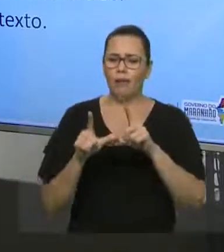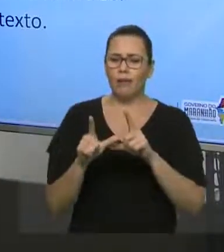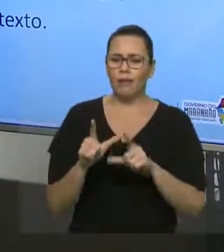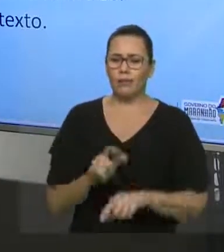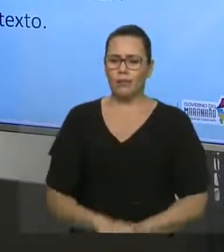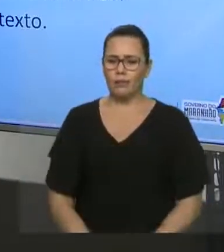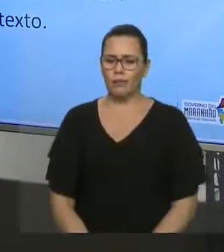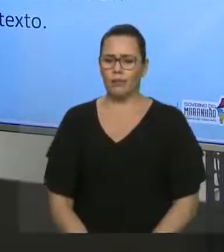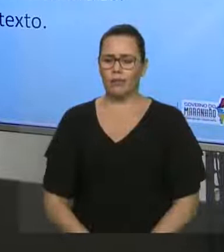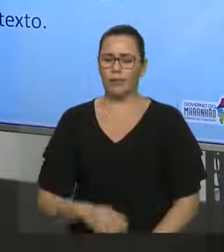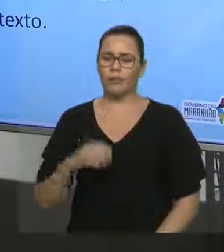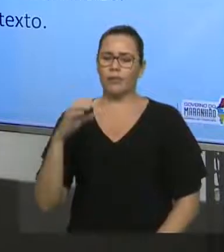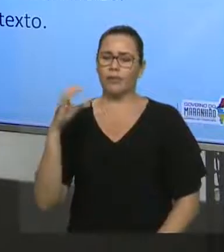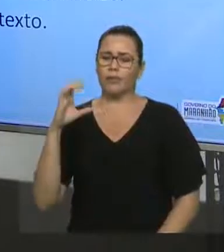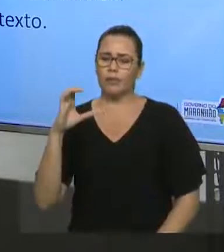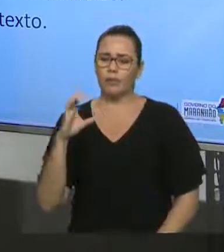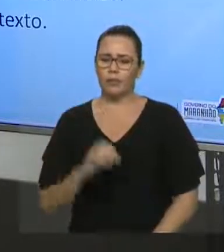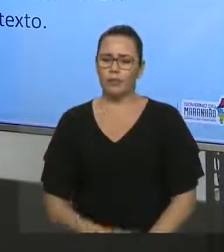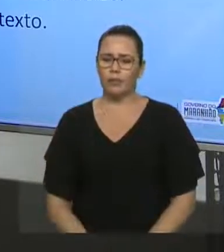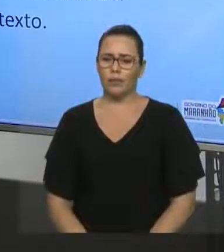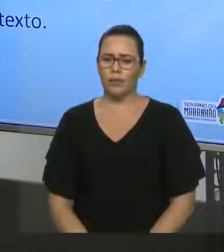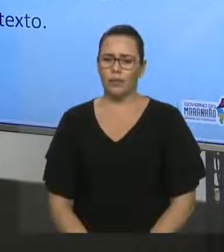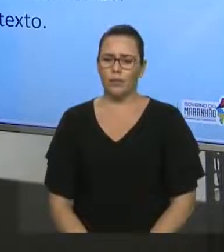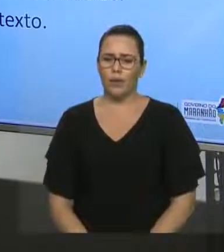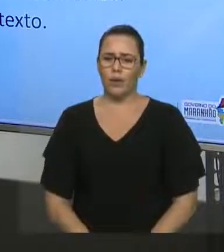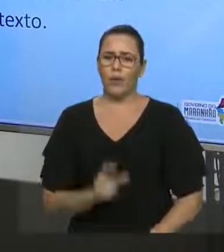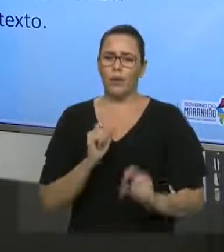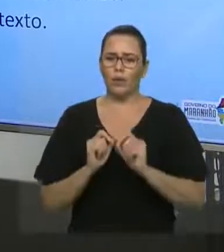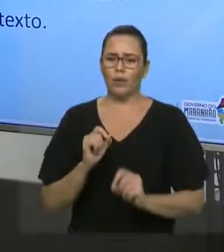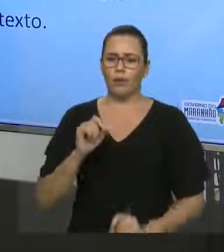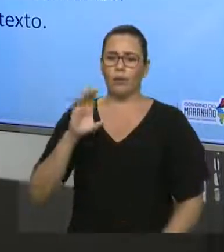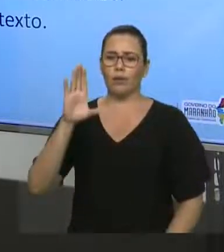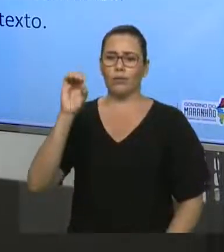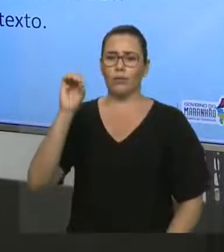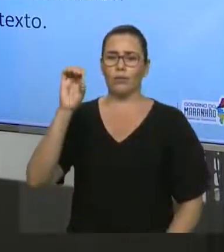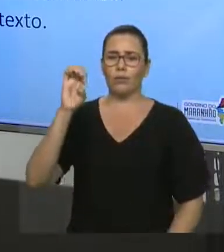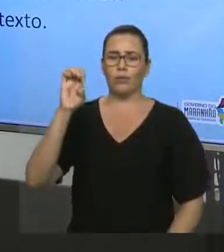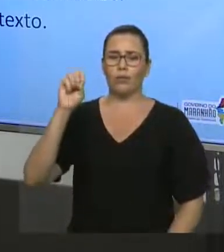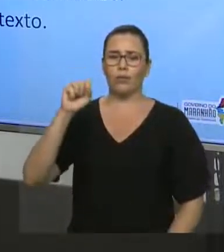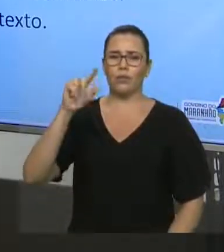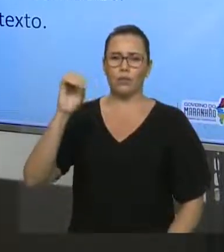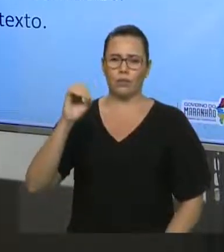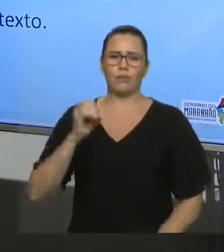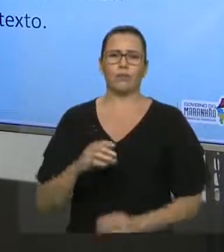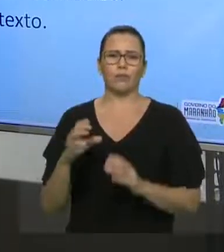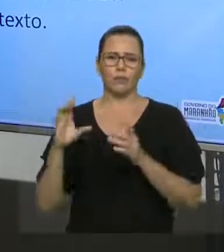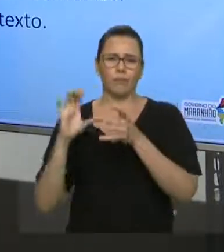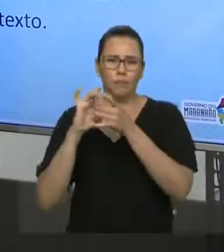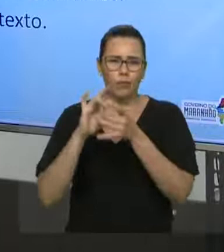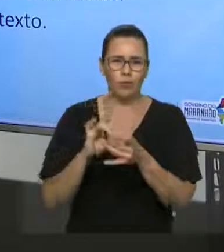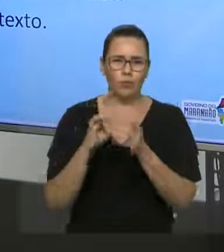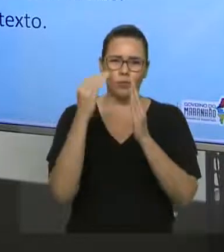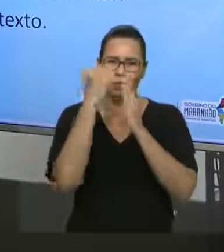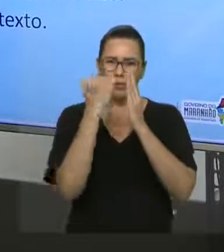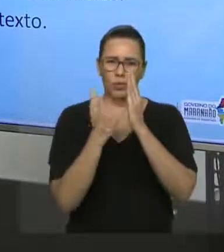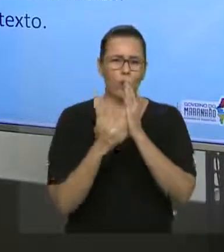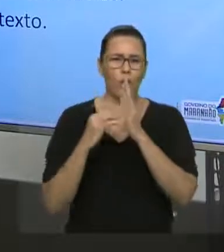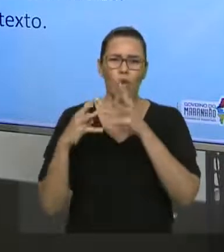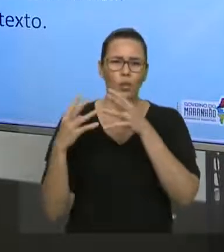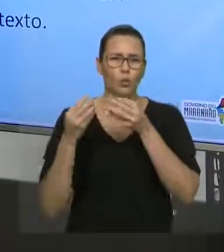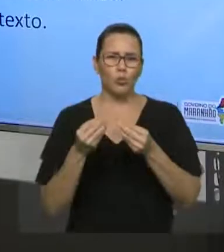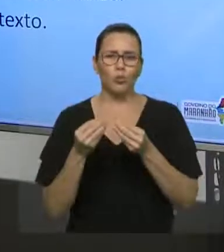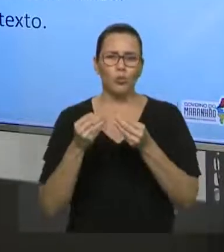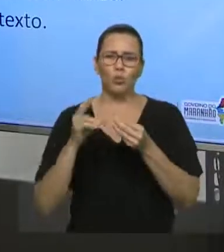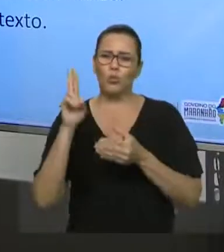correta. Quando se fala em coesão sequencial, você não pode esquecer. É tudo aquilo que você utiliza para dar sequência às suas